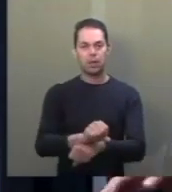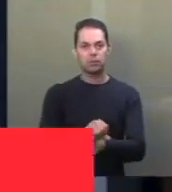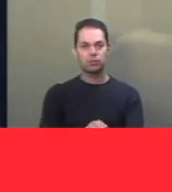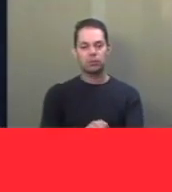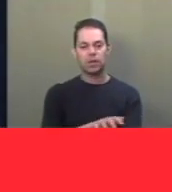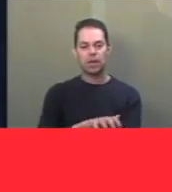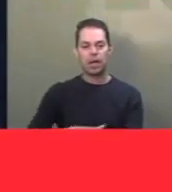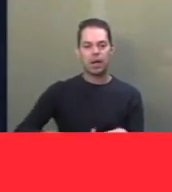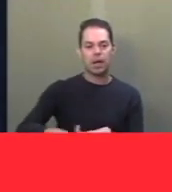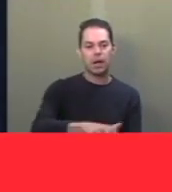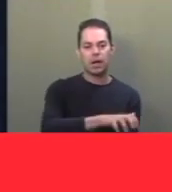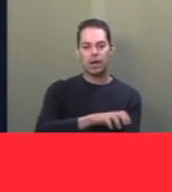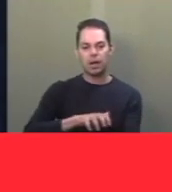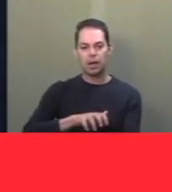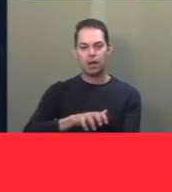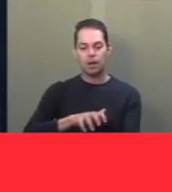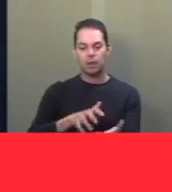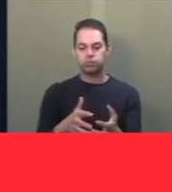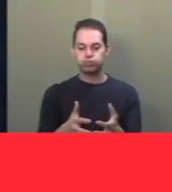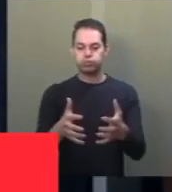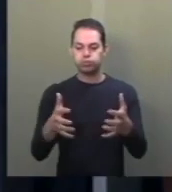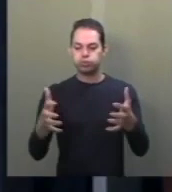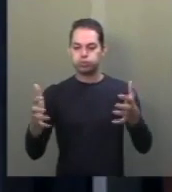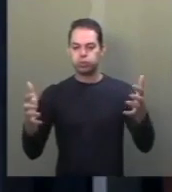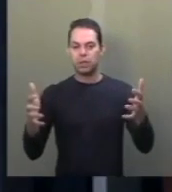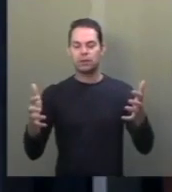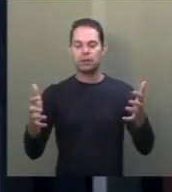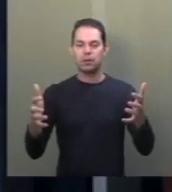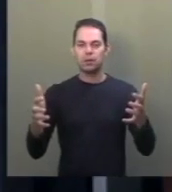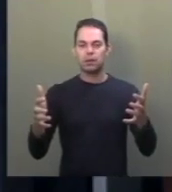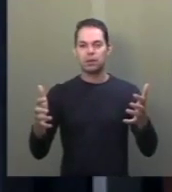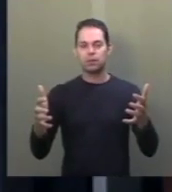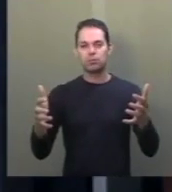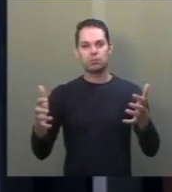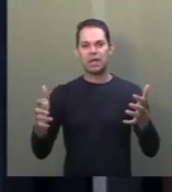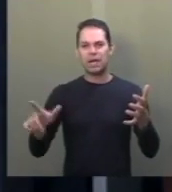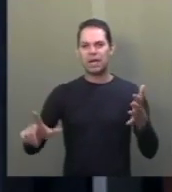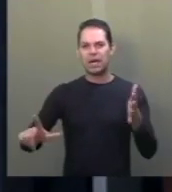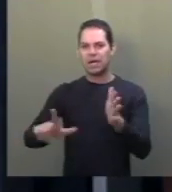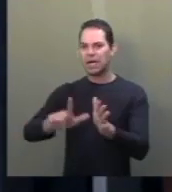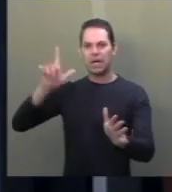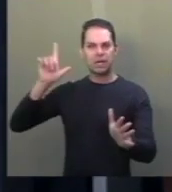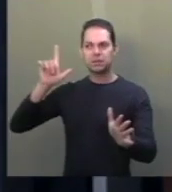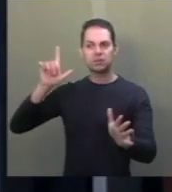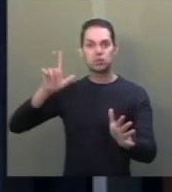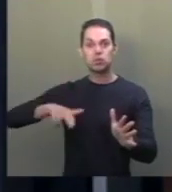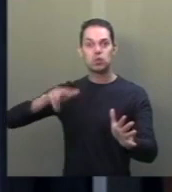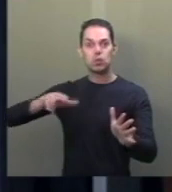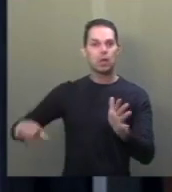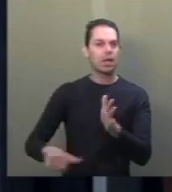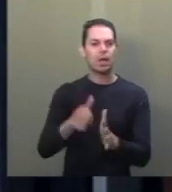proporções gigantescas, talvez nunca o país sofreu tanto